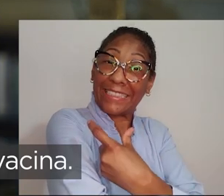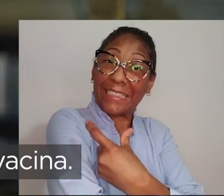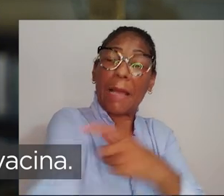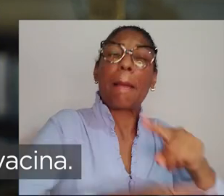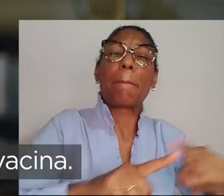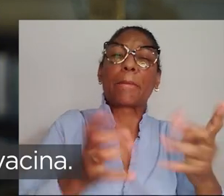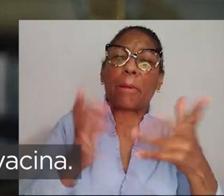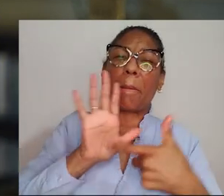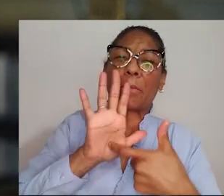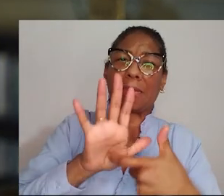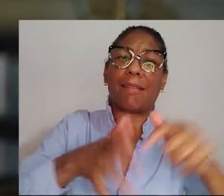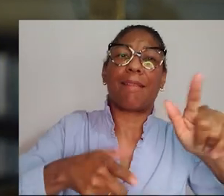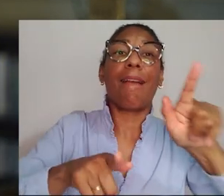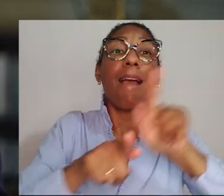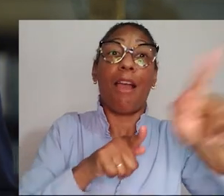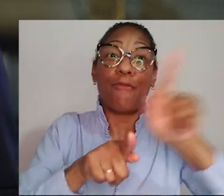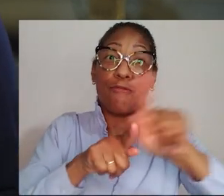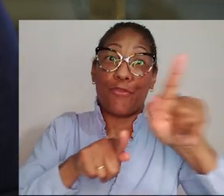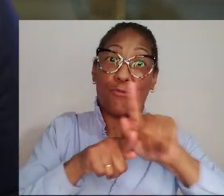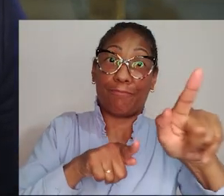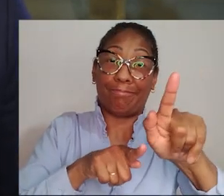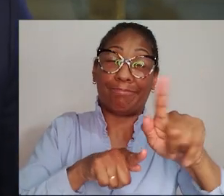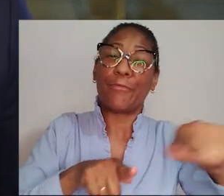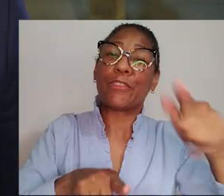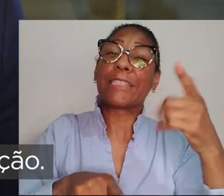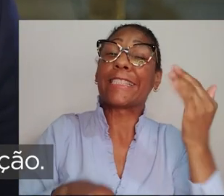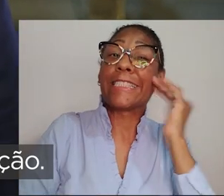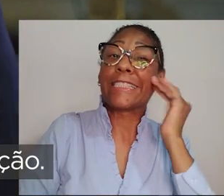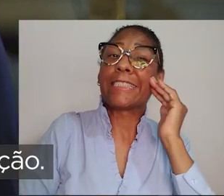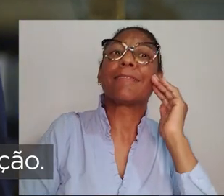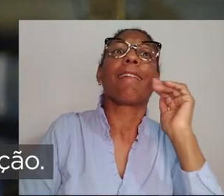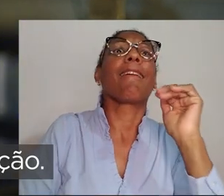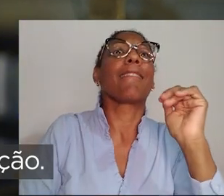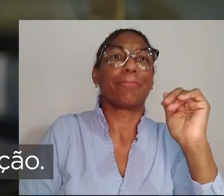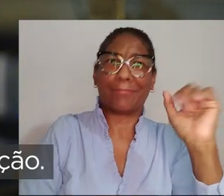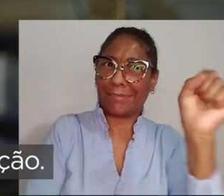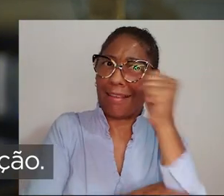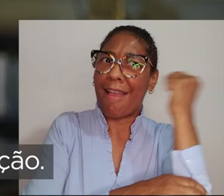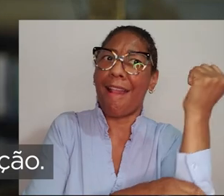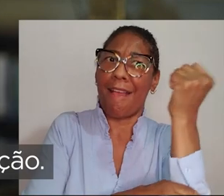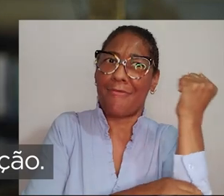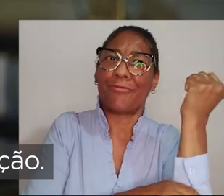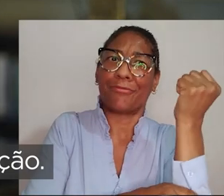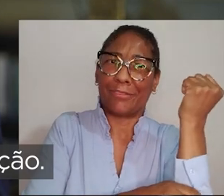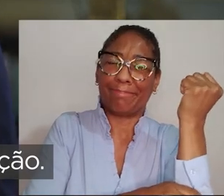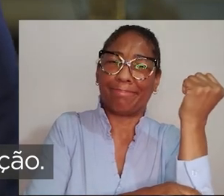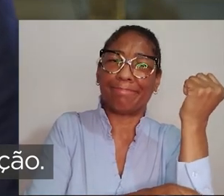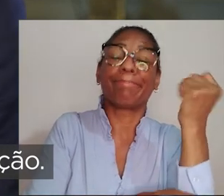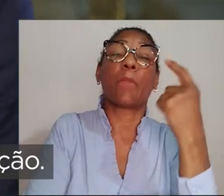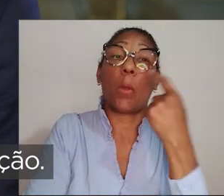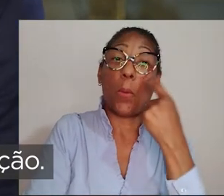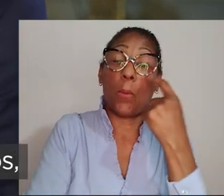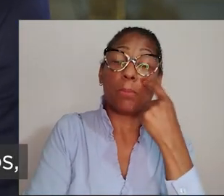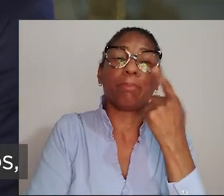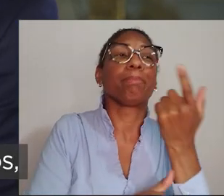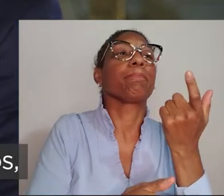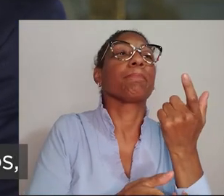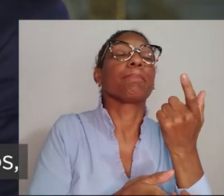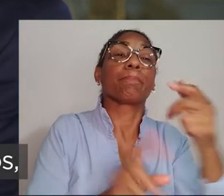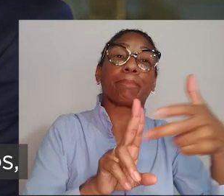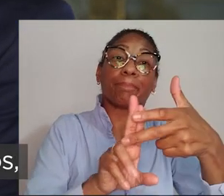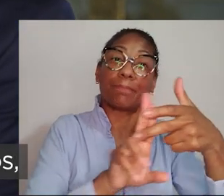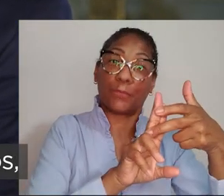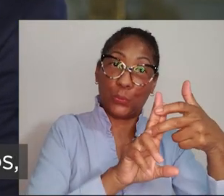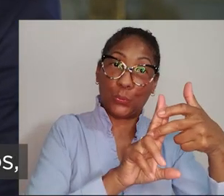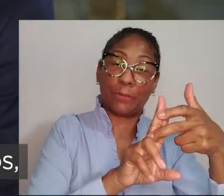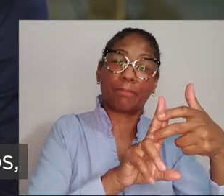vacina. Eu quero mostrar dois gráficos que ajudam a entender a gravidade da situação. O gráfico